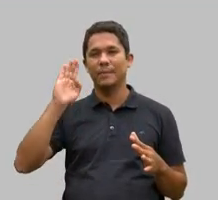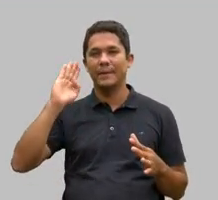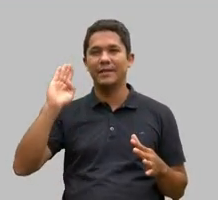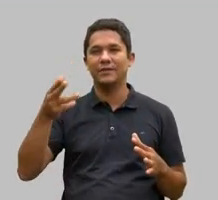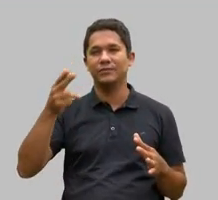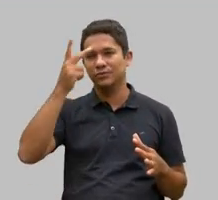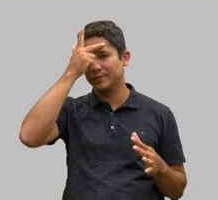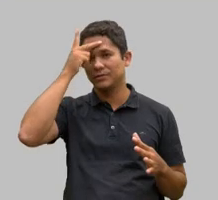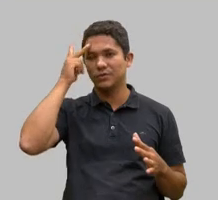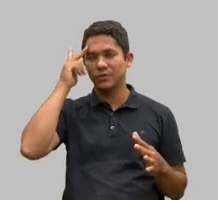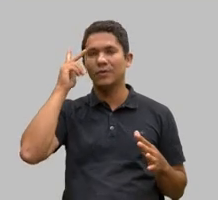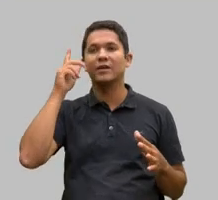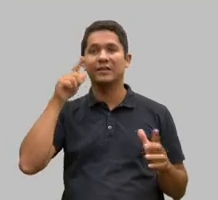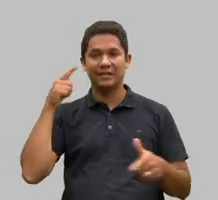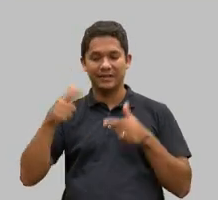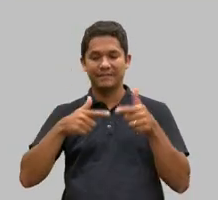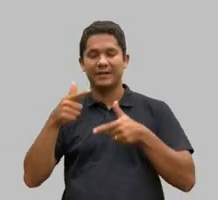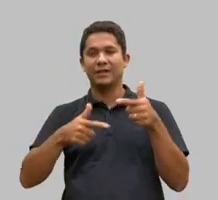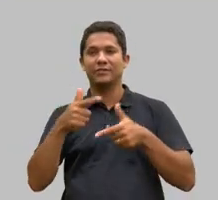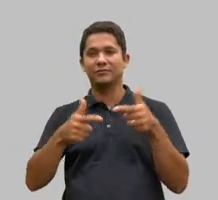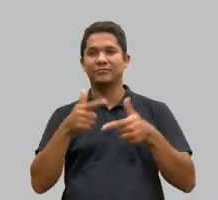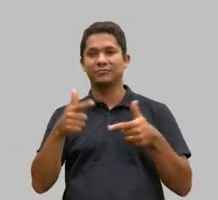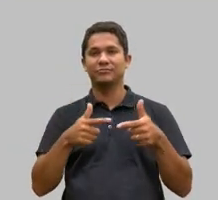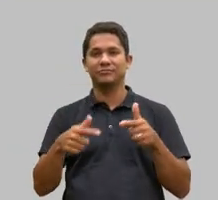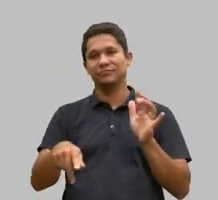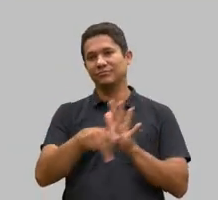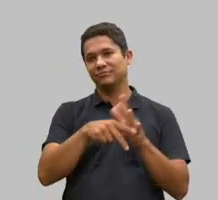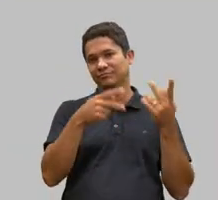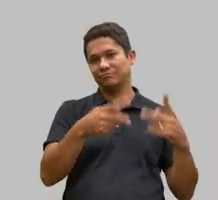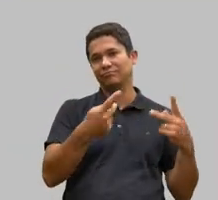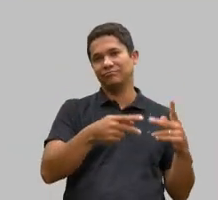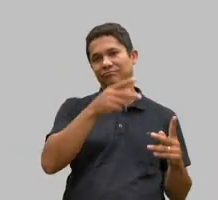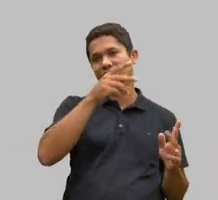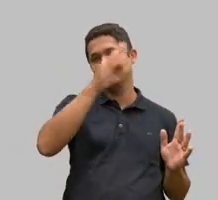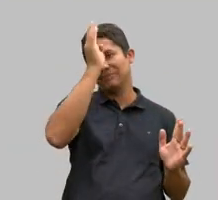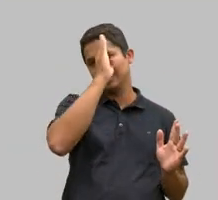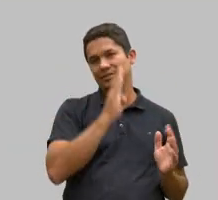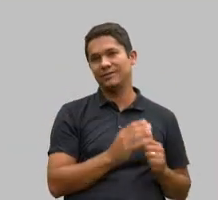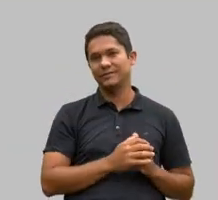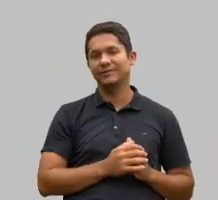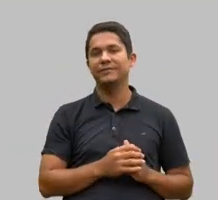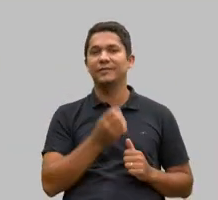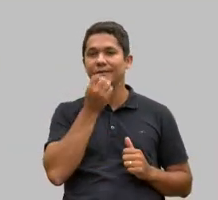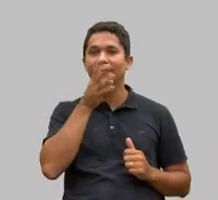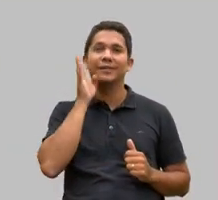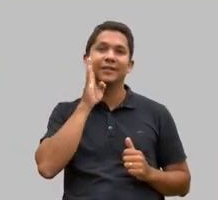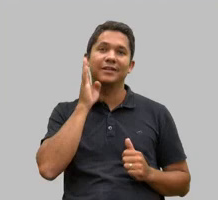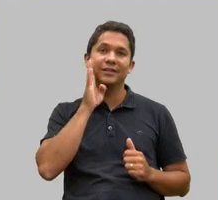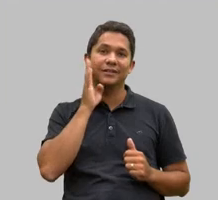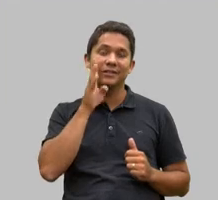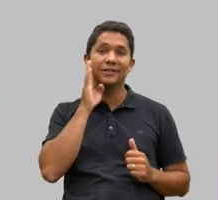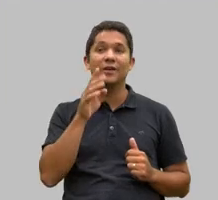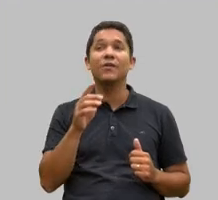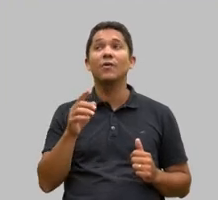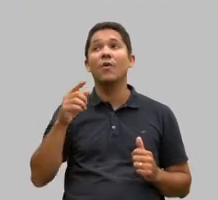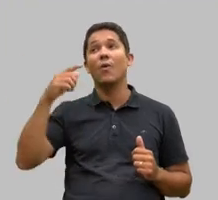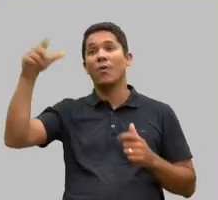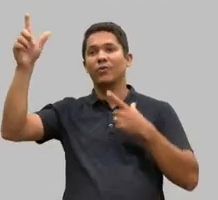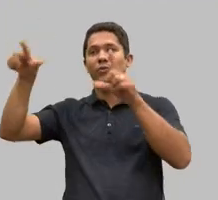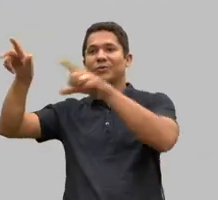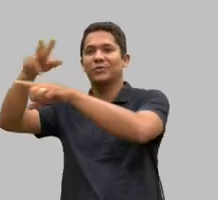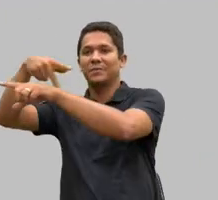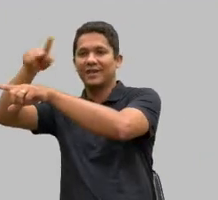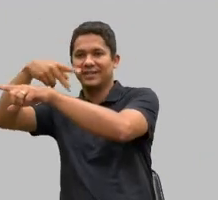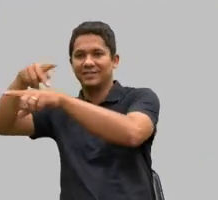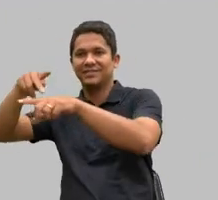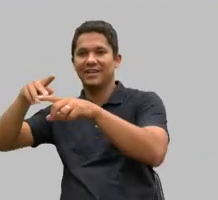boa parte delas nos próprios países. Ou seja, apesar de ser muito legal fazer o voluntariado no exterior, não sei se vocês já